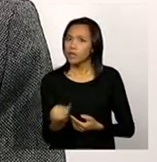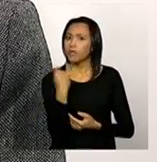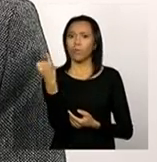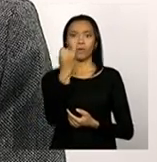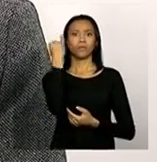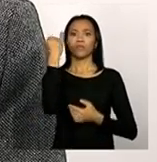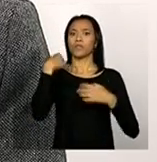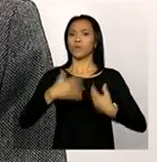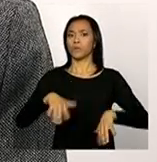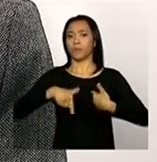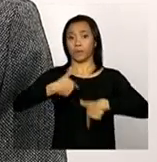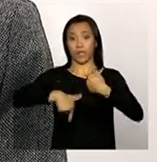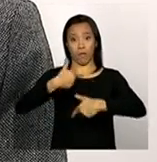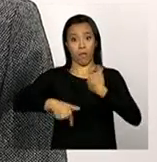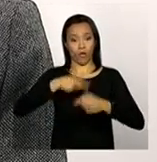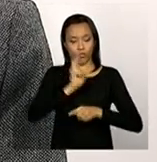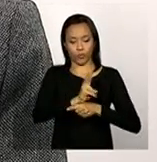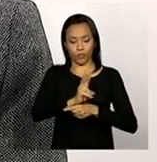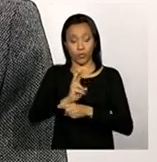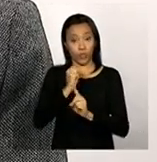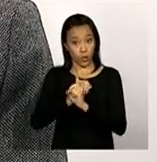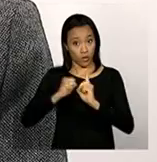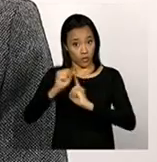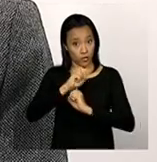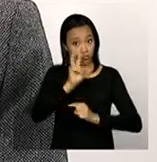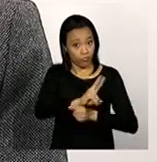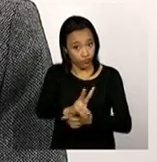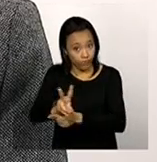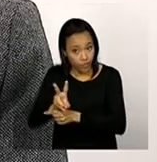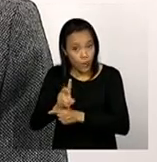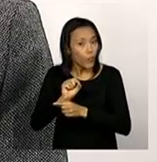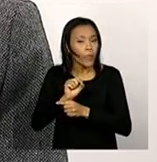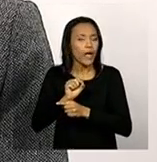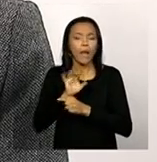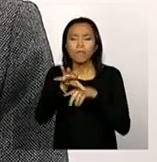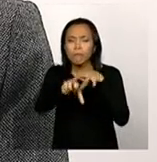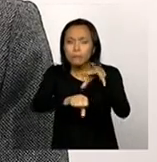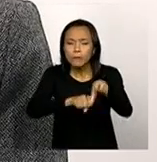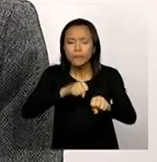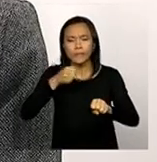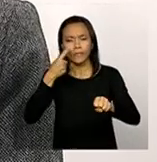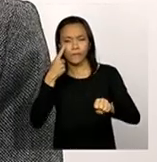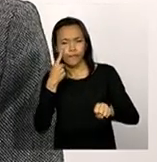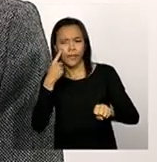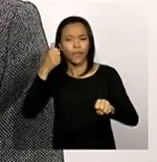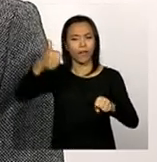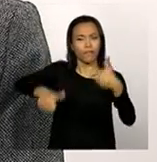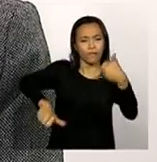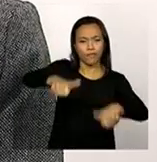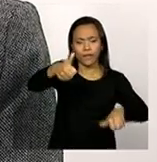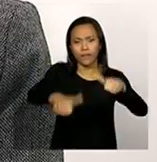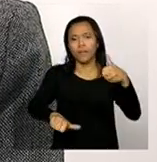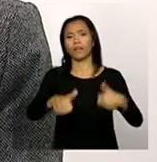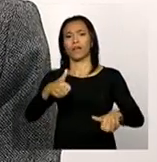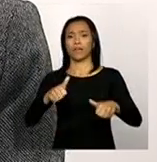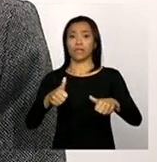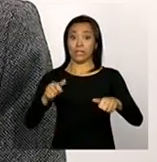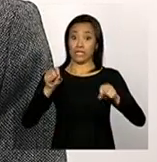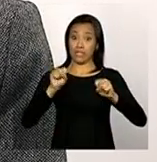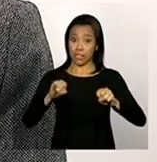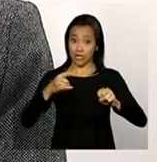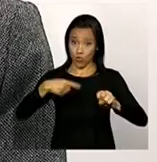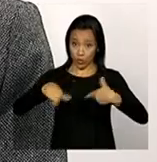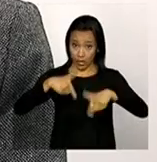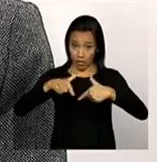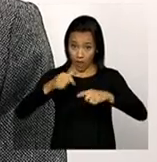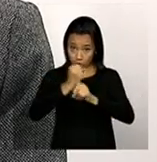-assistencial. Por quê? A vigilância sócio-assistencial, ela busca analisar se as ofertas, ou seja, as entregas que a gente faz